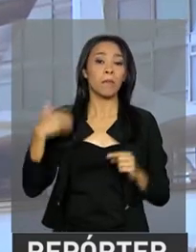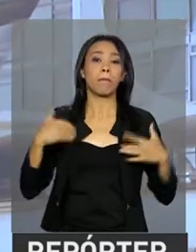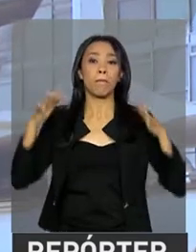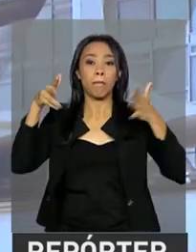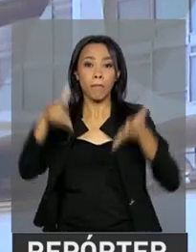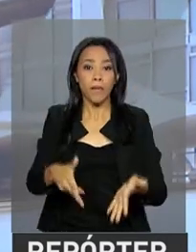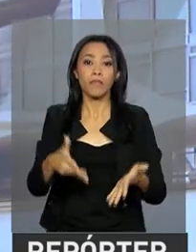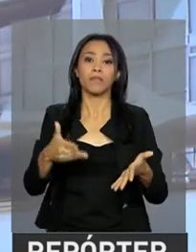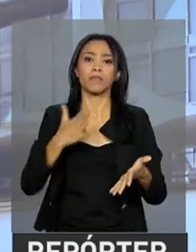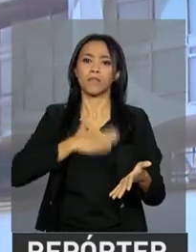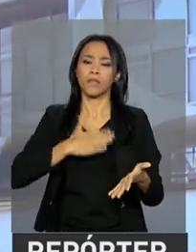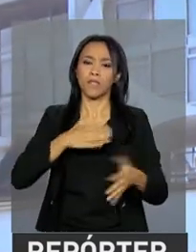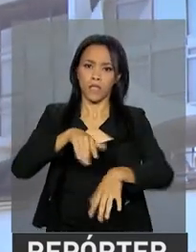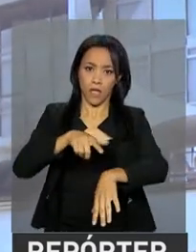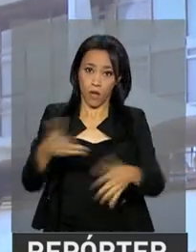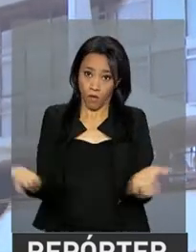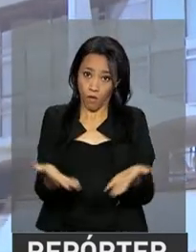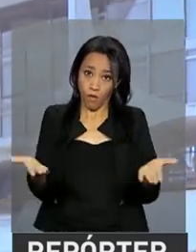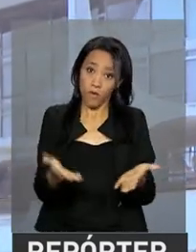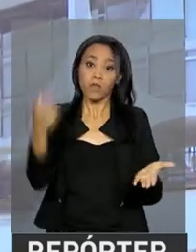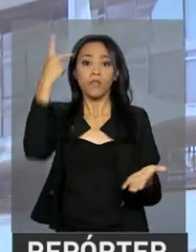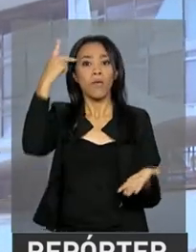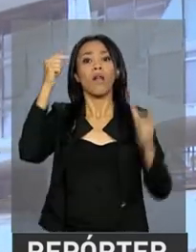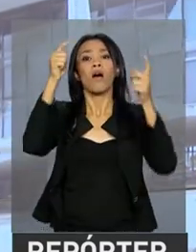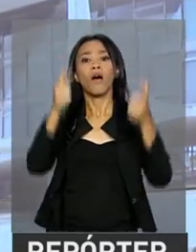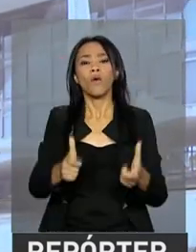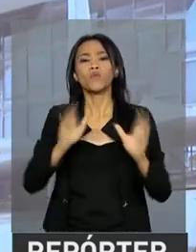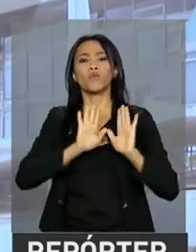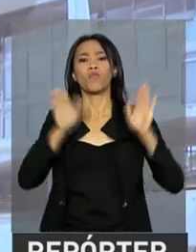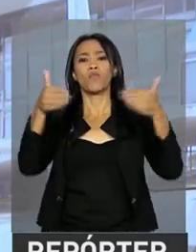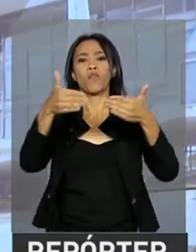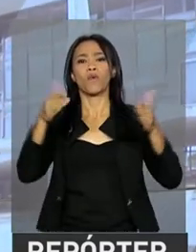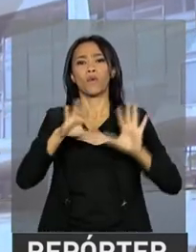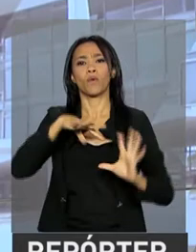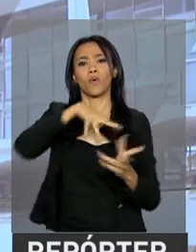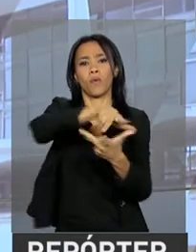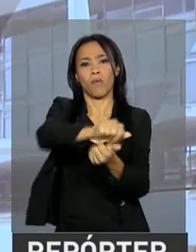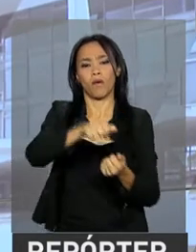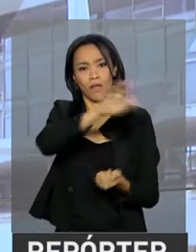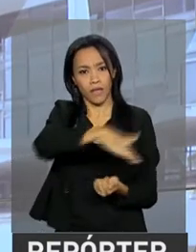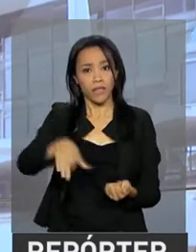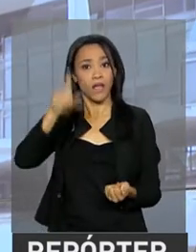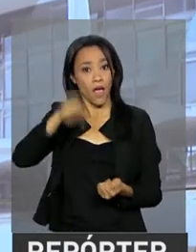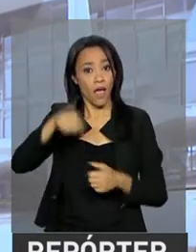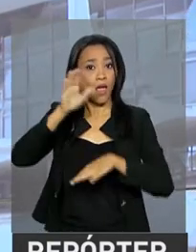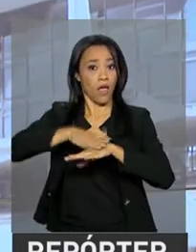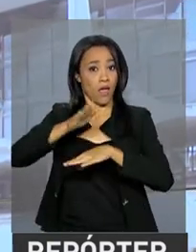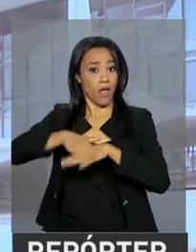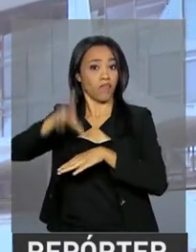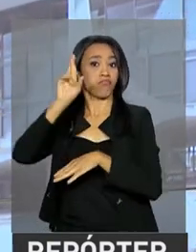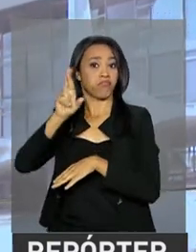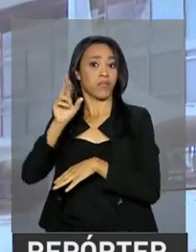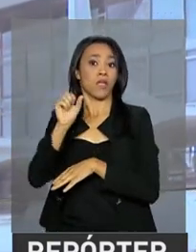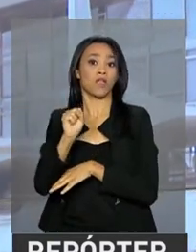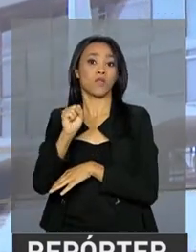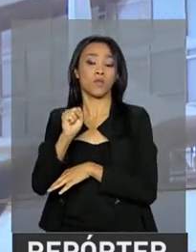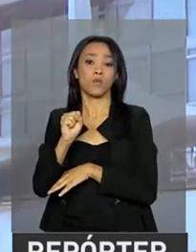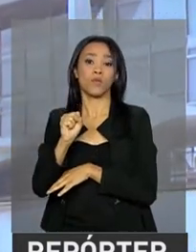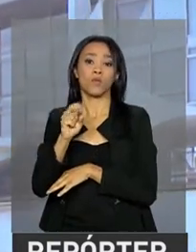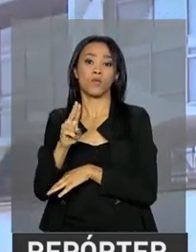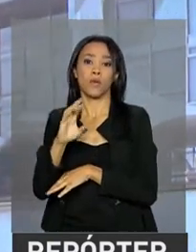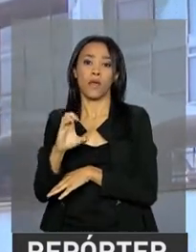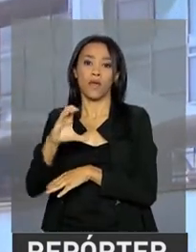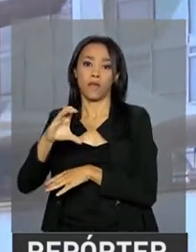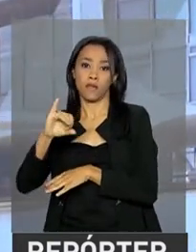em São Paulo do Fórum Global da Criança, iniciativa sueca que está sendo realizada pela primeira vez na